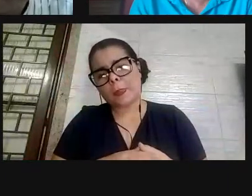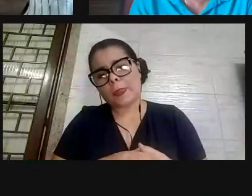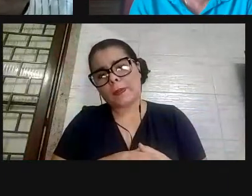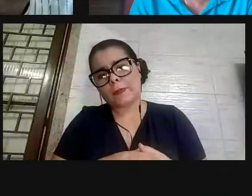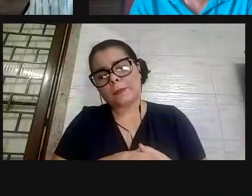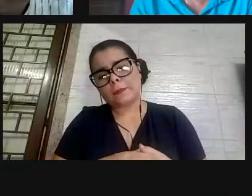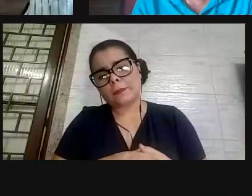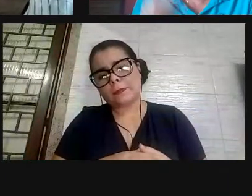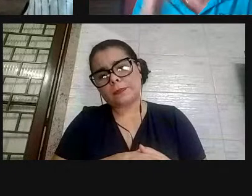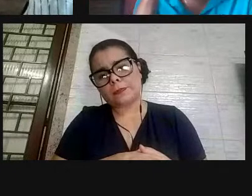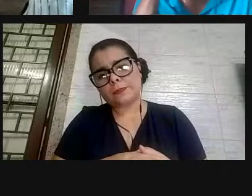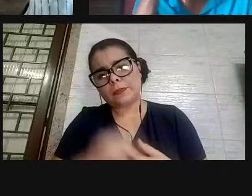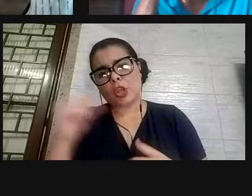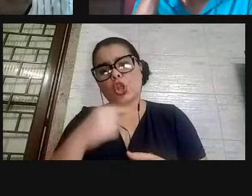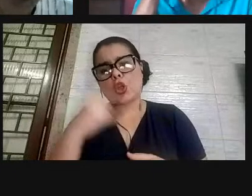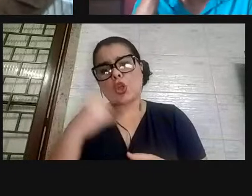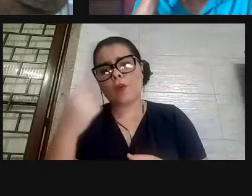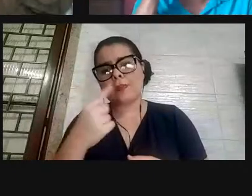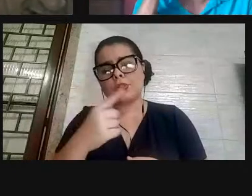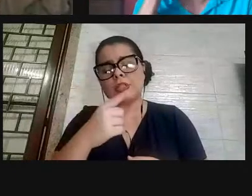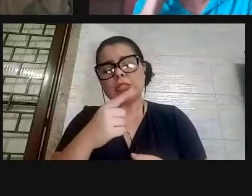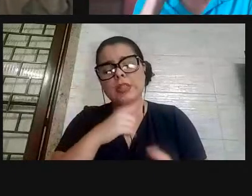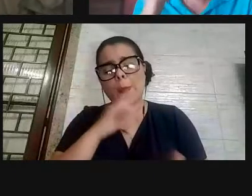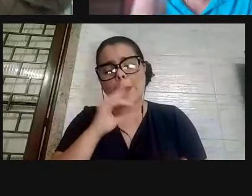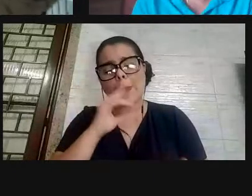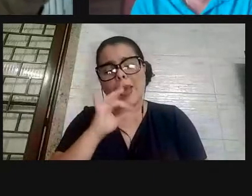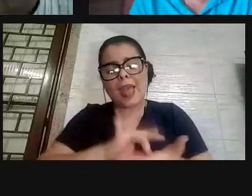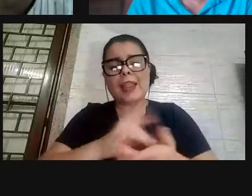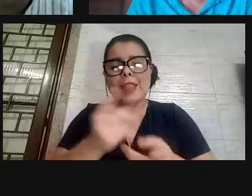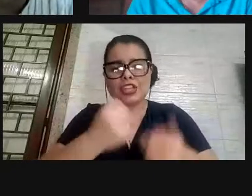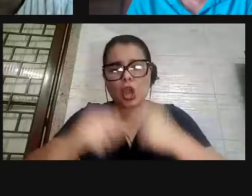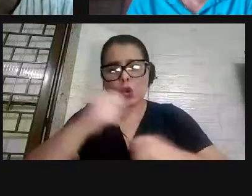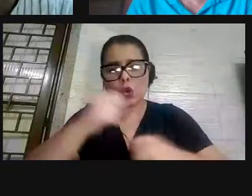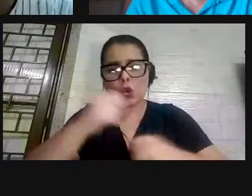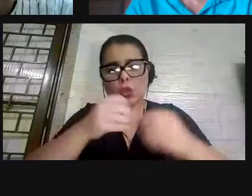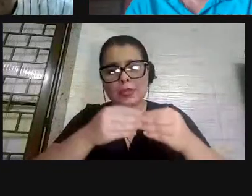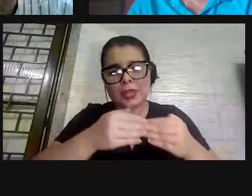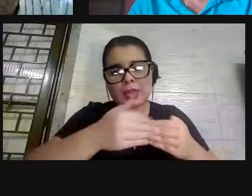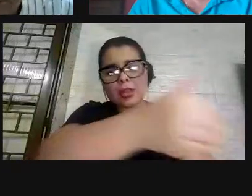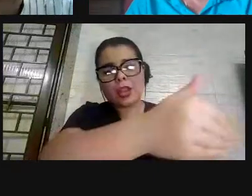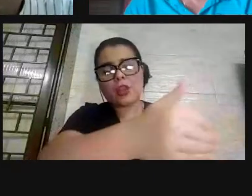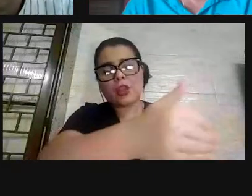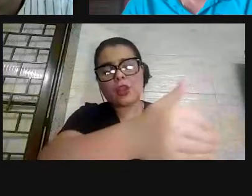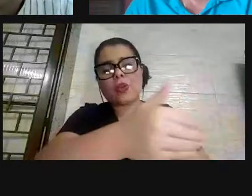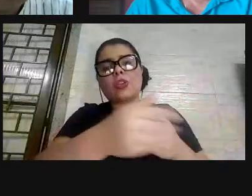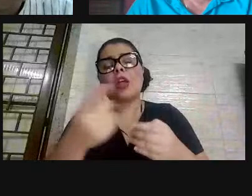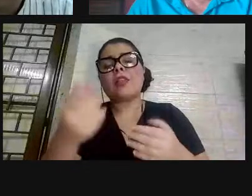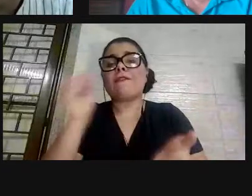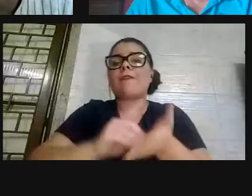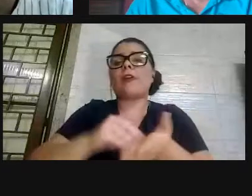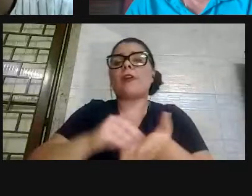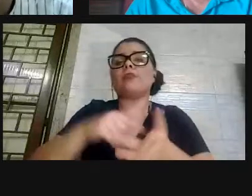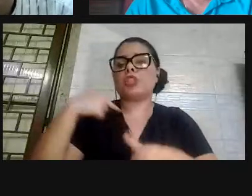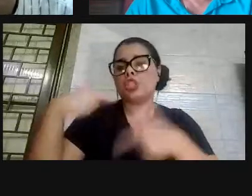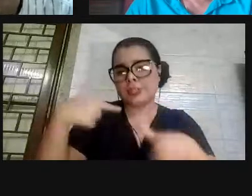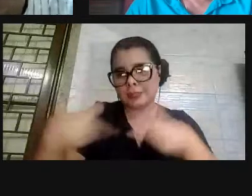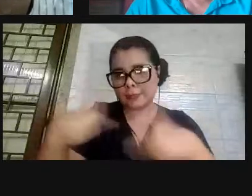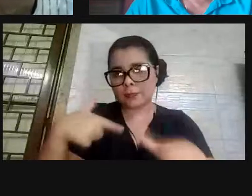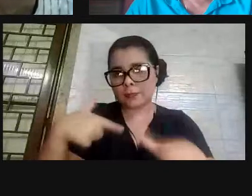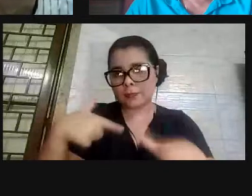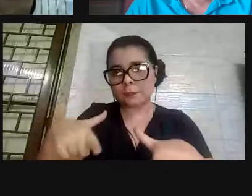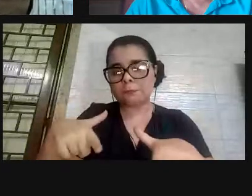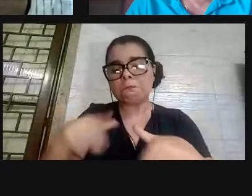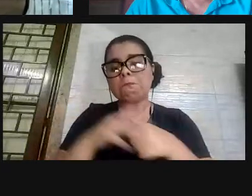nós vamos ter uma realidade agora econômica daqui para frente de um enorme desemprego, de enorme desemprego.